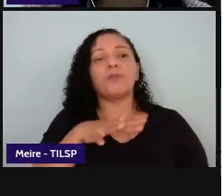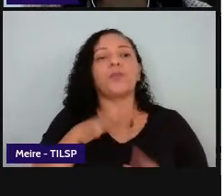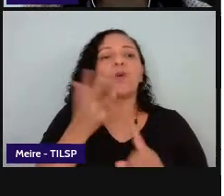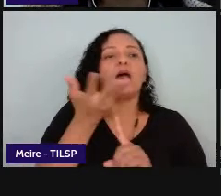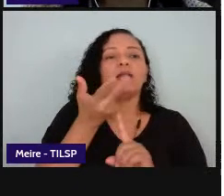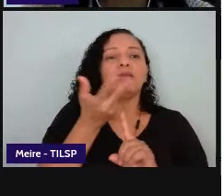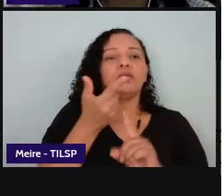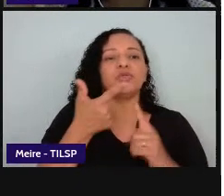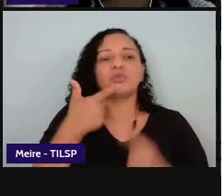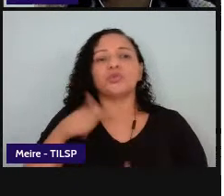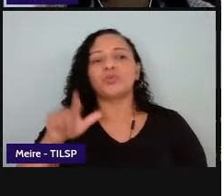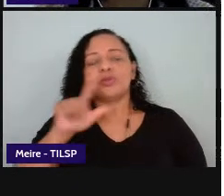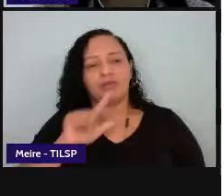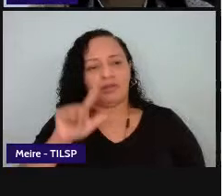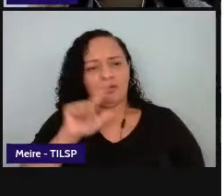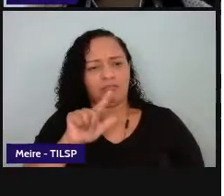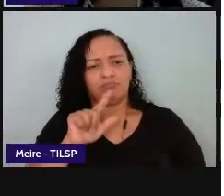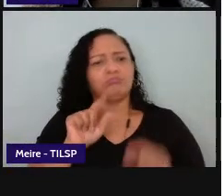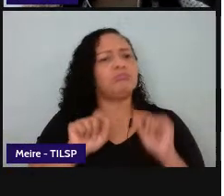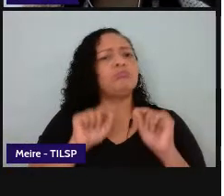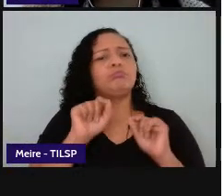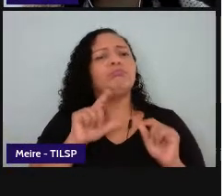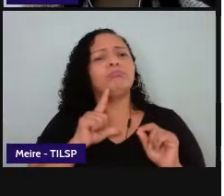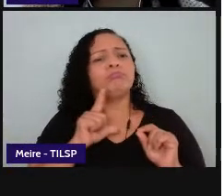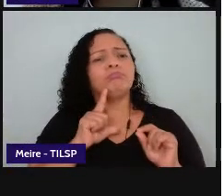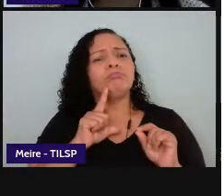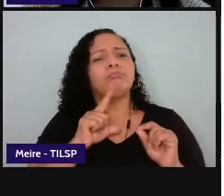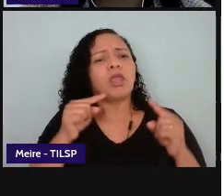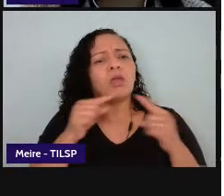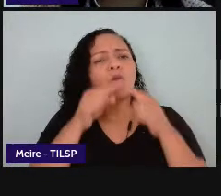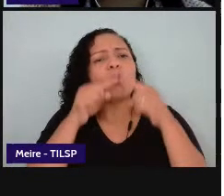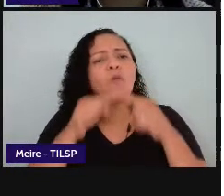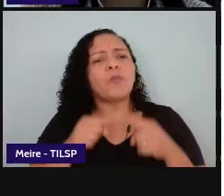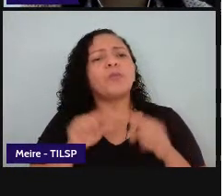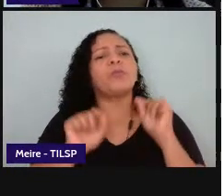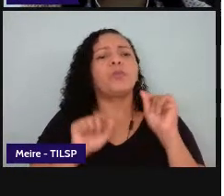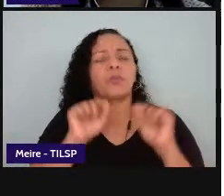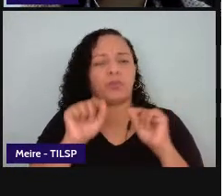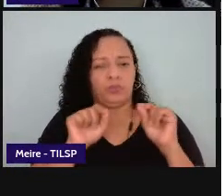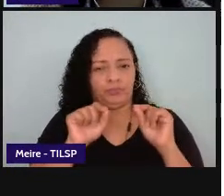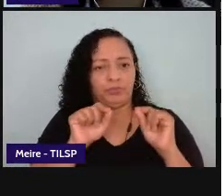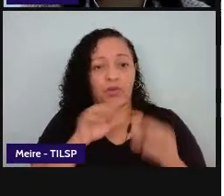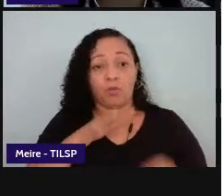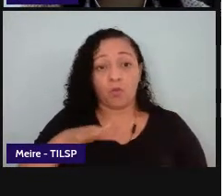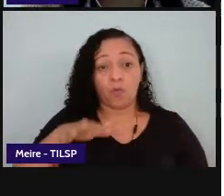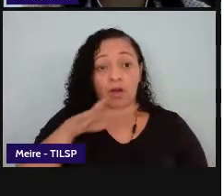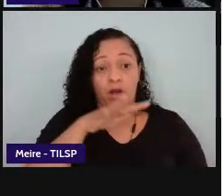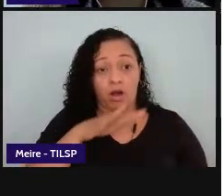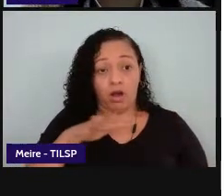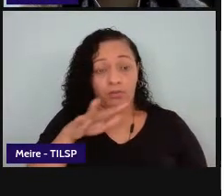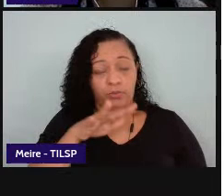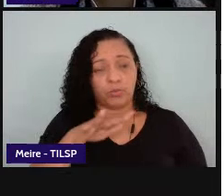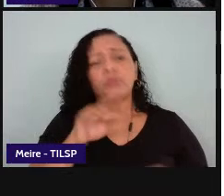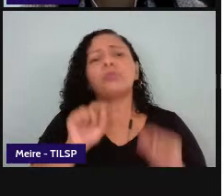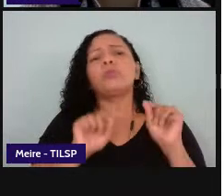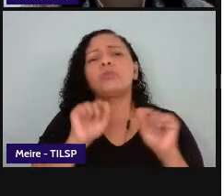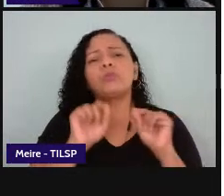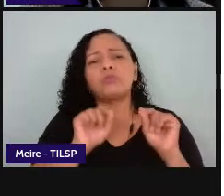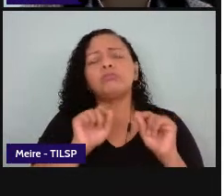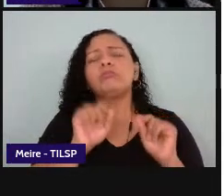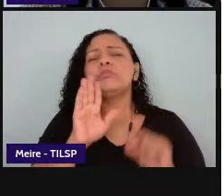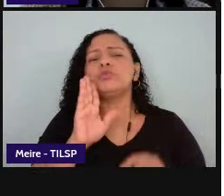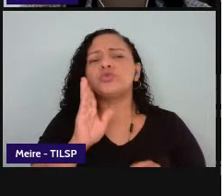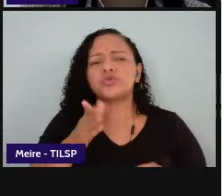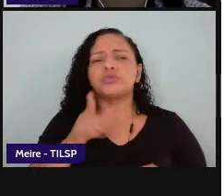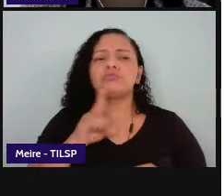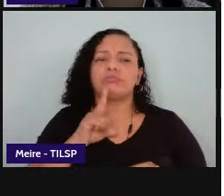gente tem então de comum nesses campos de atuação o campo por si só ele já remete a questão de uma esfera